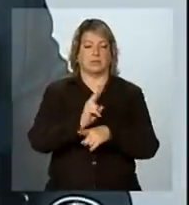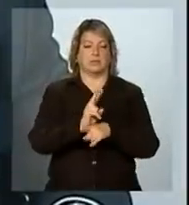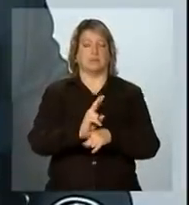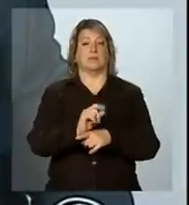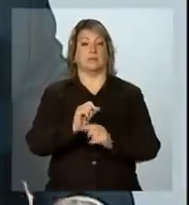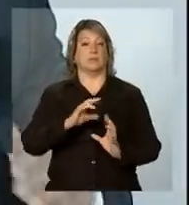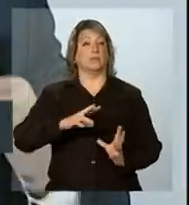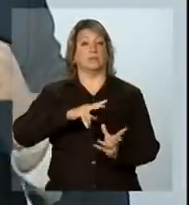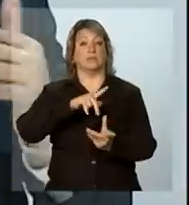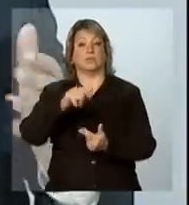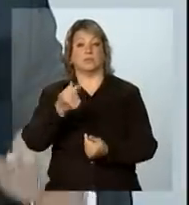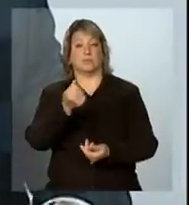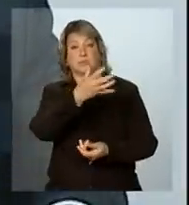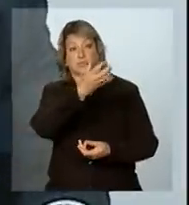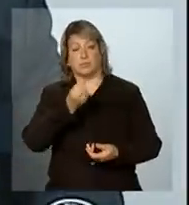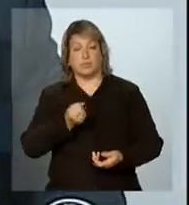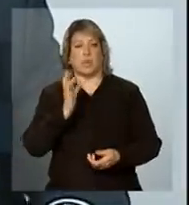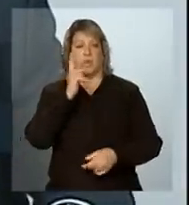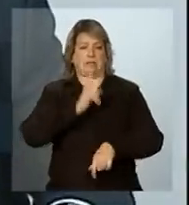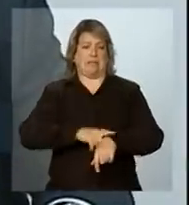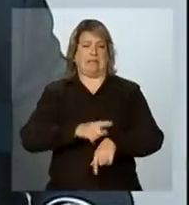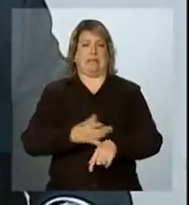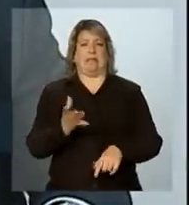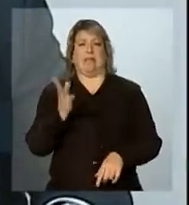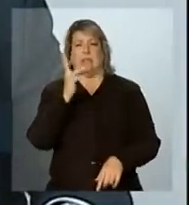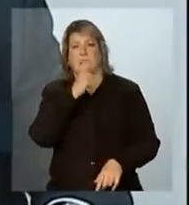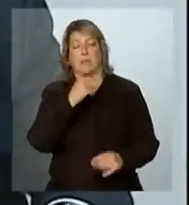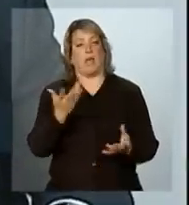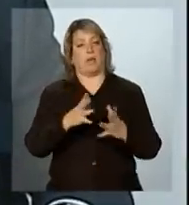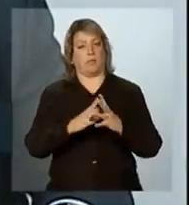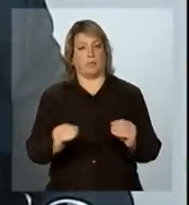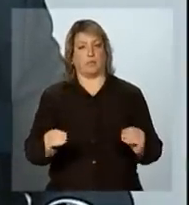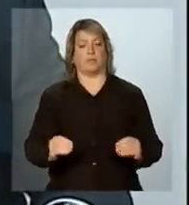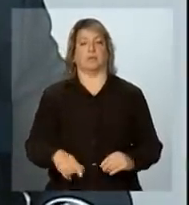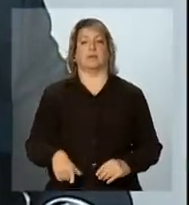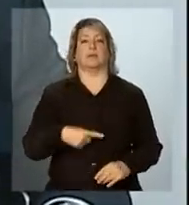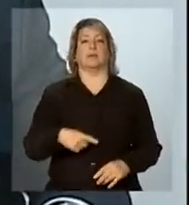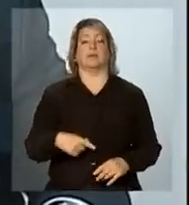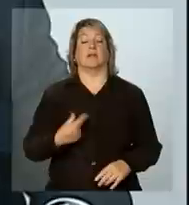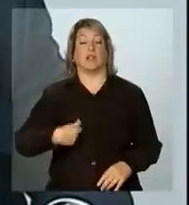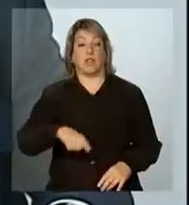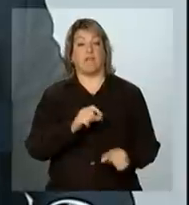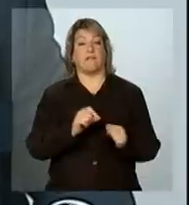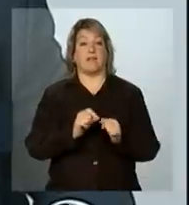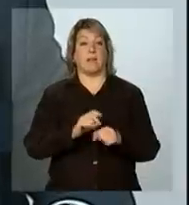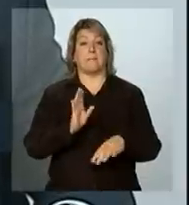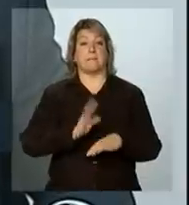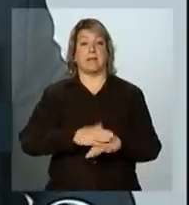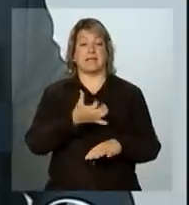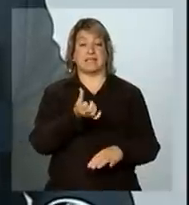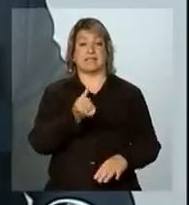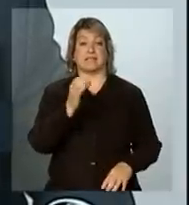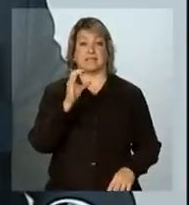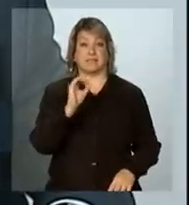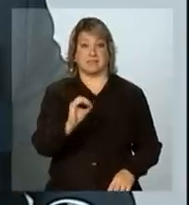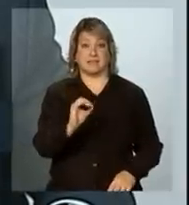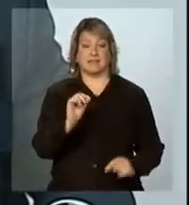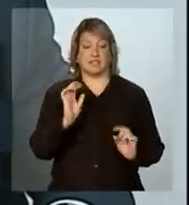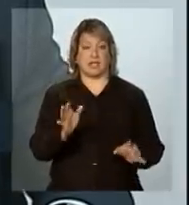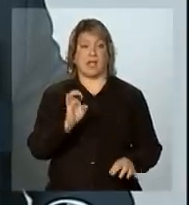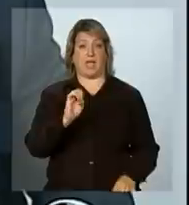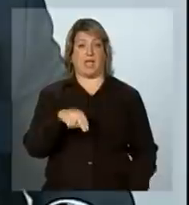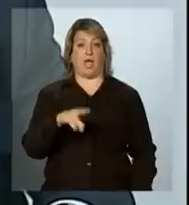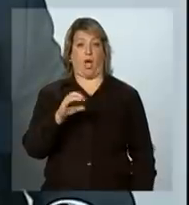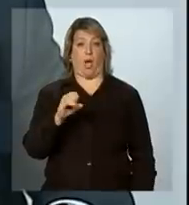internacional, a gente sabe o tempo que demanda. Já fizemos mais de 60 contenções de encostas